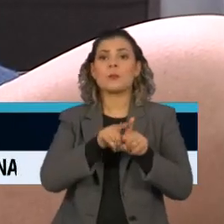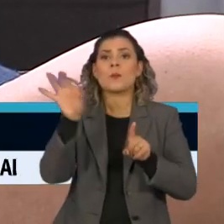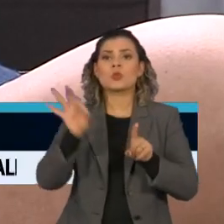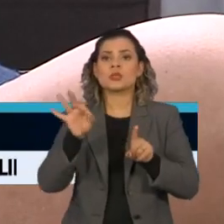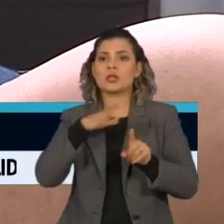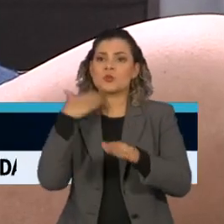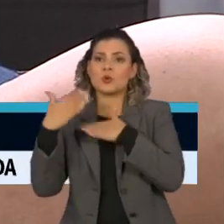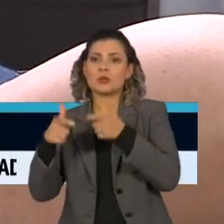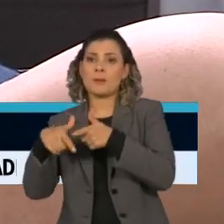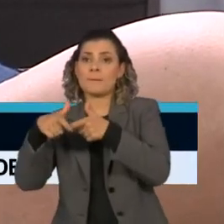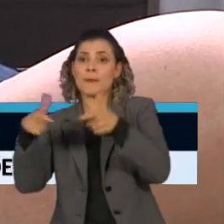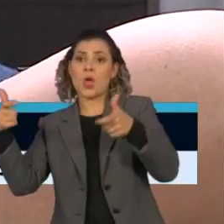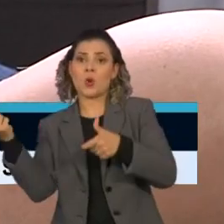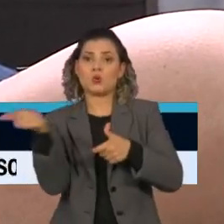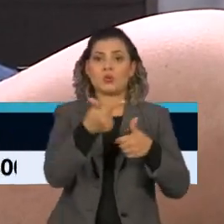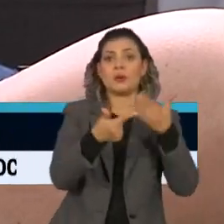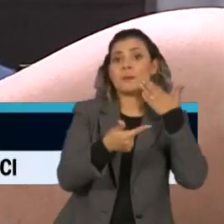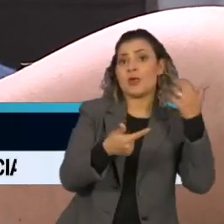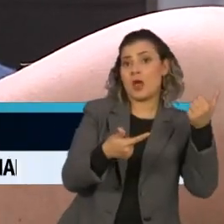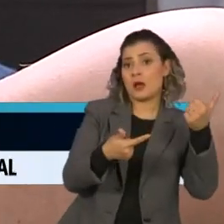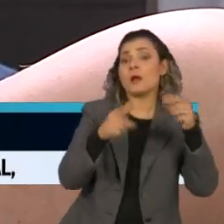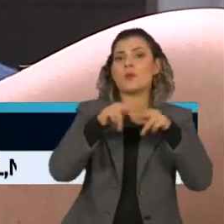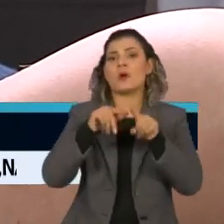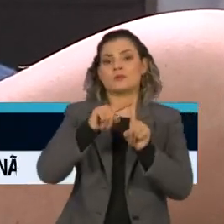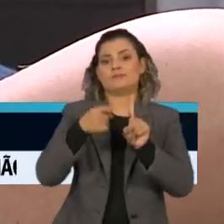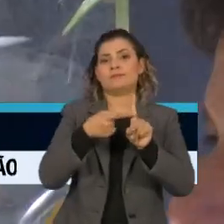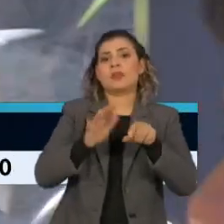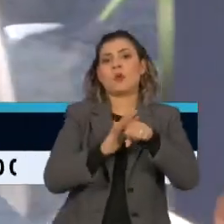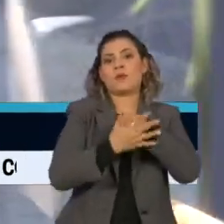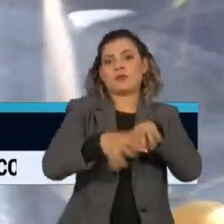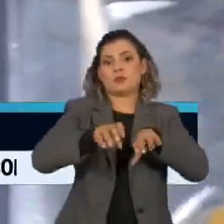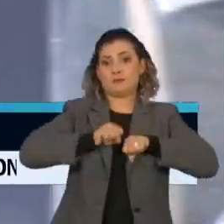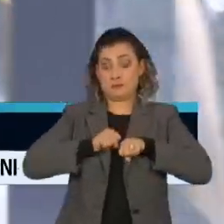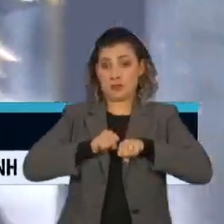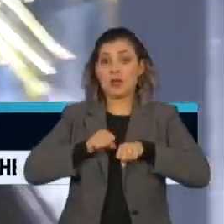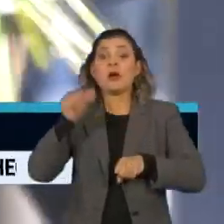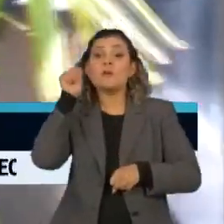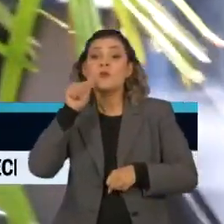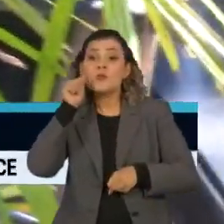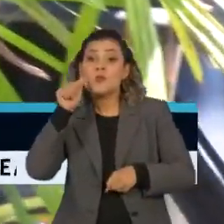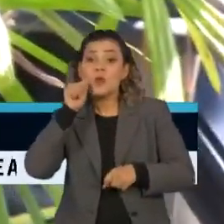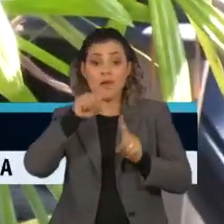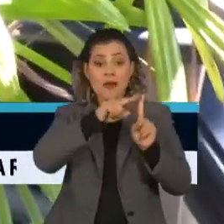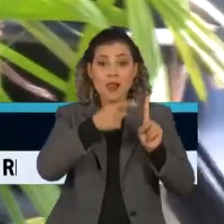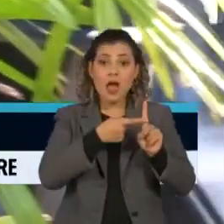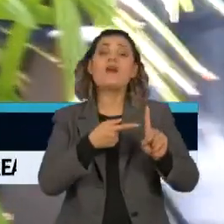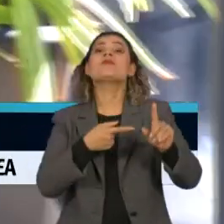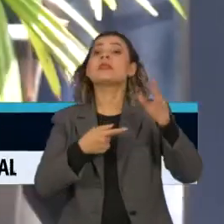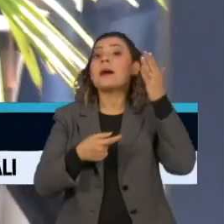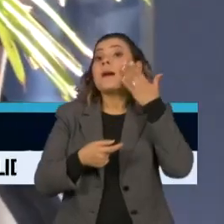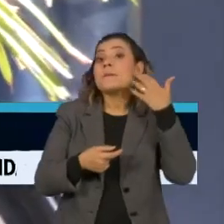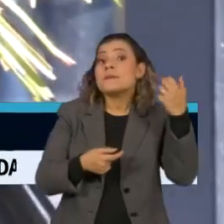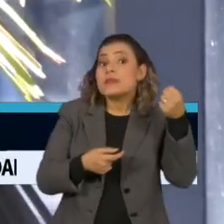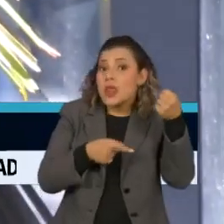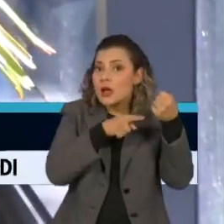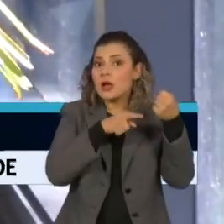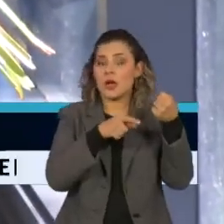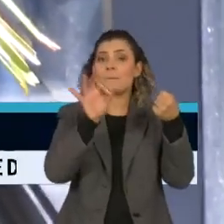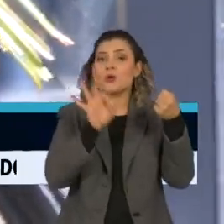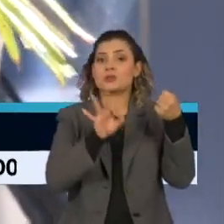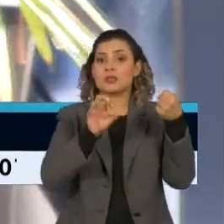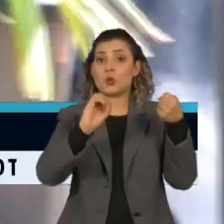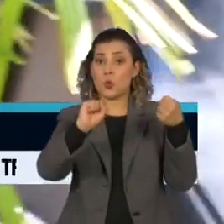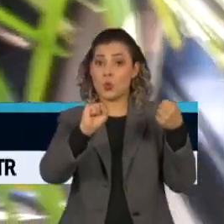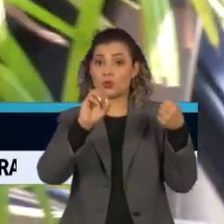brancas, devido a complicações causadas pela Covid-19. Entre as grávidas brancas infectadas, a chance de morrer é de